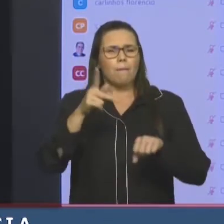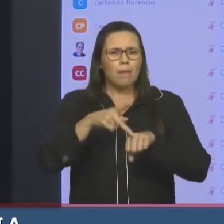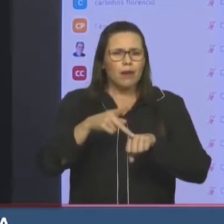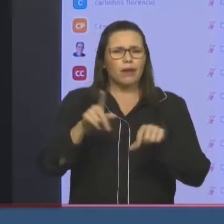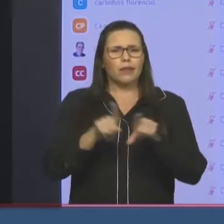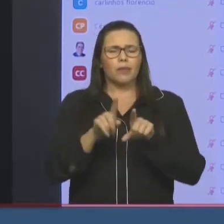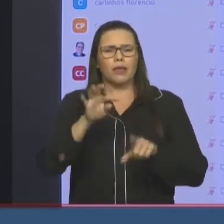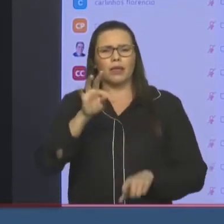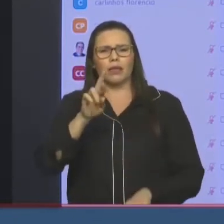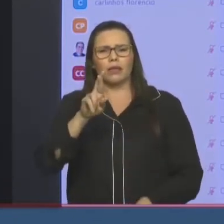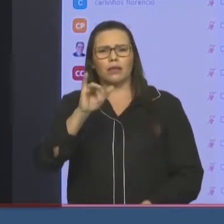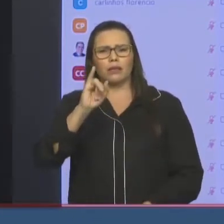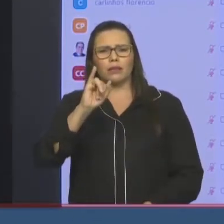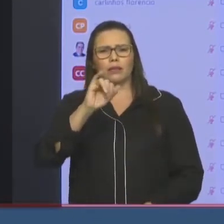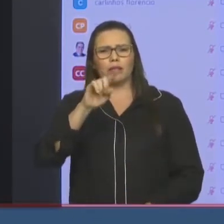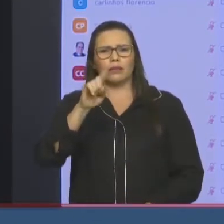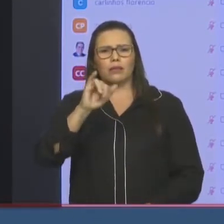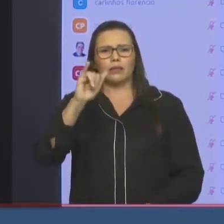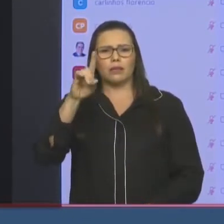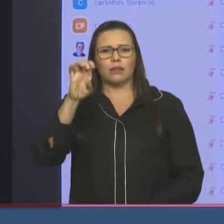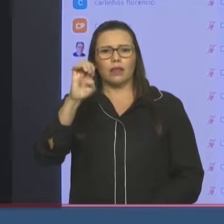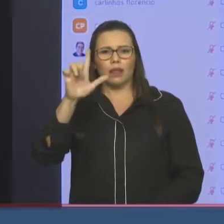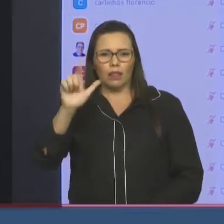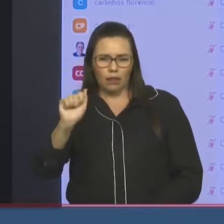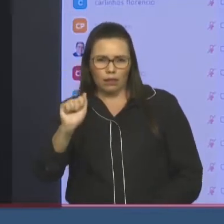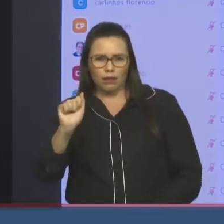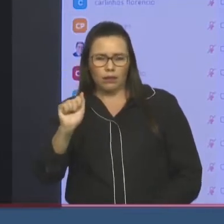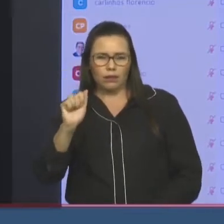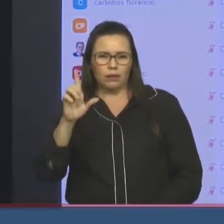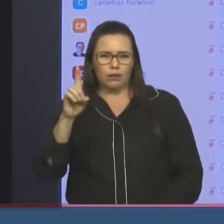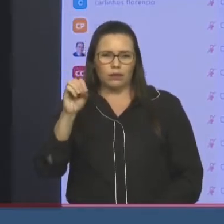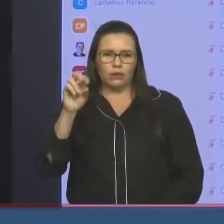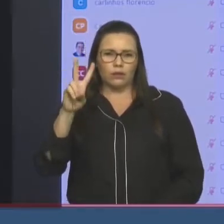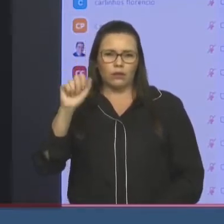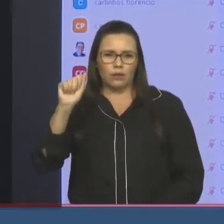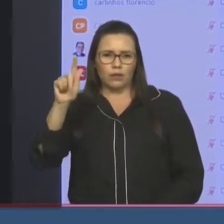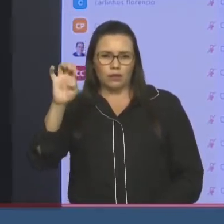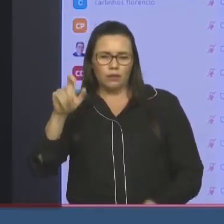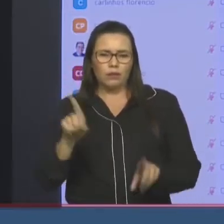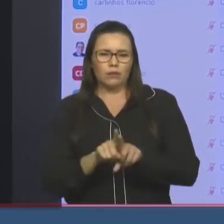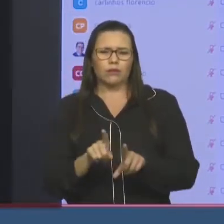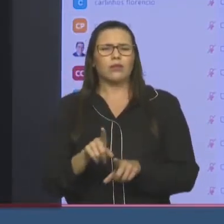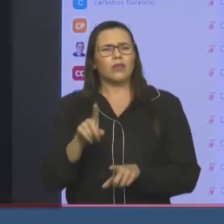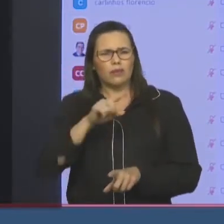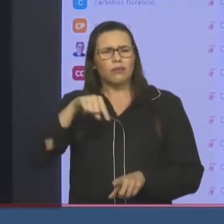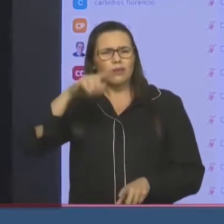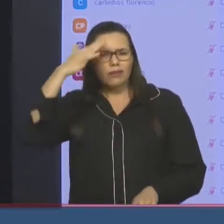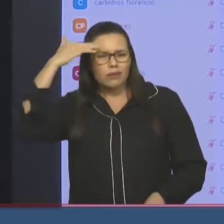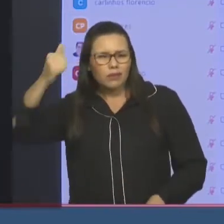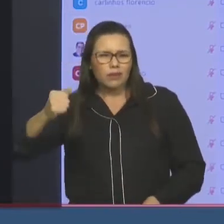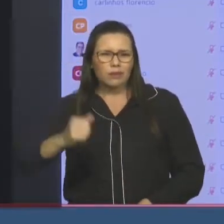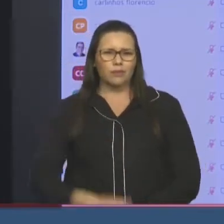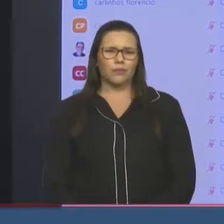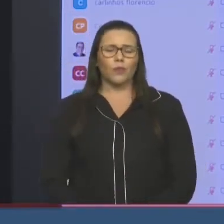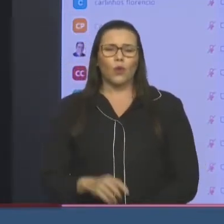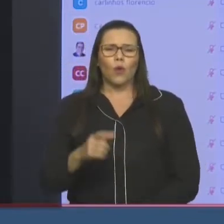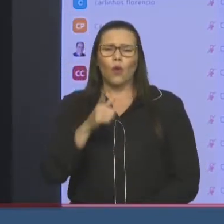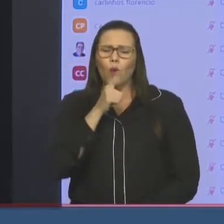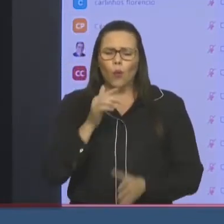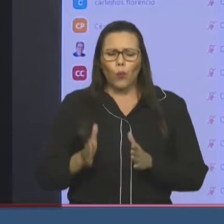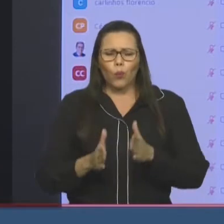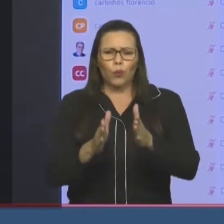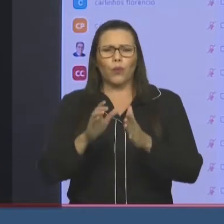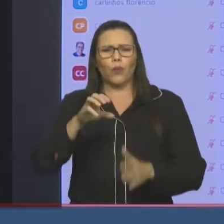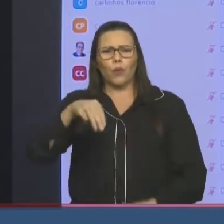pelos colegas deputados, banhado pelos rios maranhenses e principalmente pelo Rio Guilherme, a cidade de Pedreiras, Tristela do Vale, todos os anos